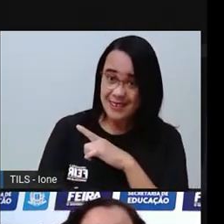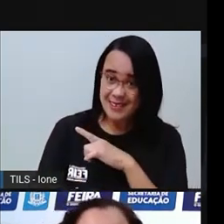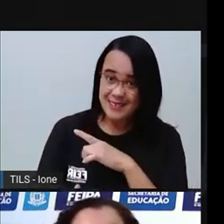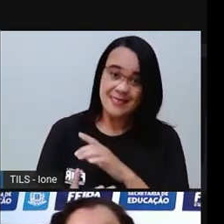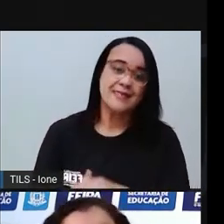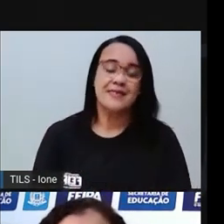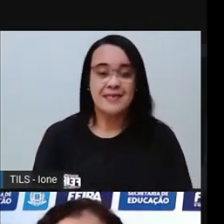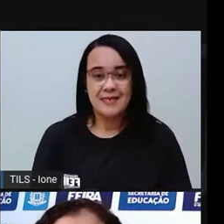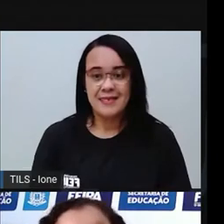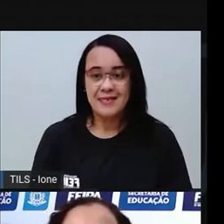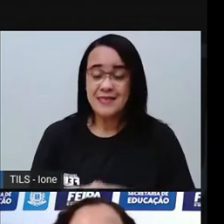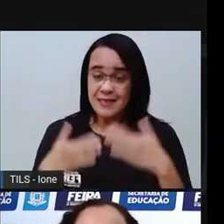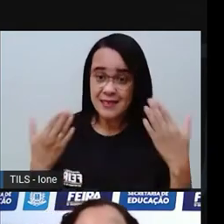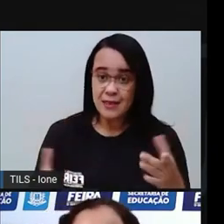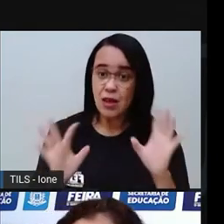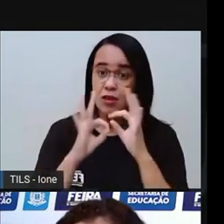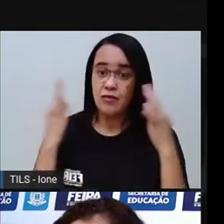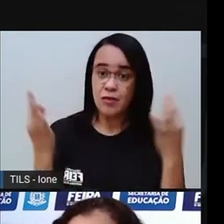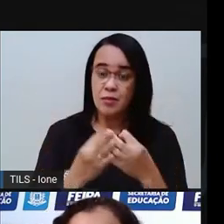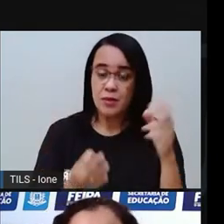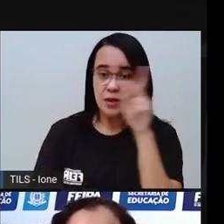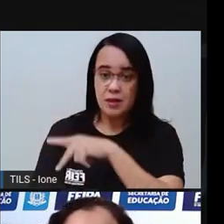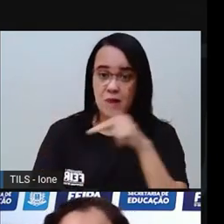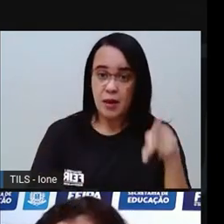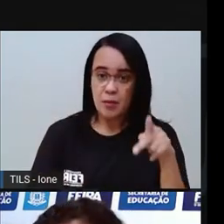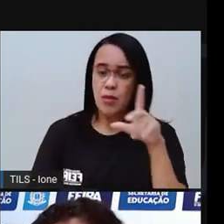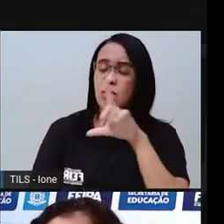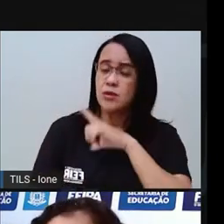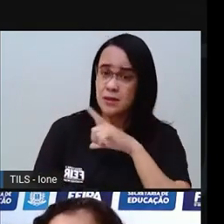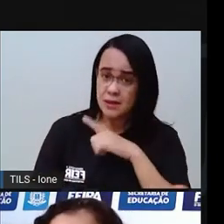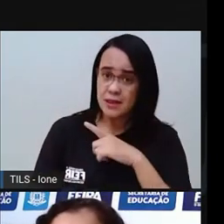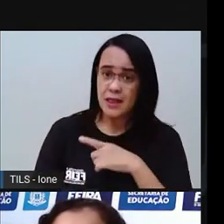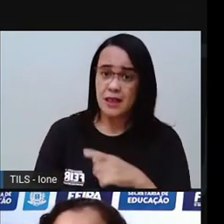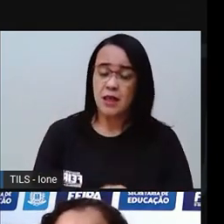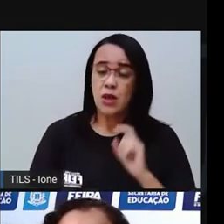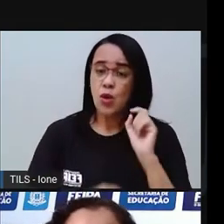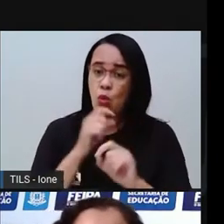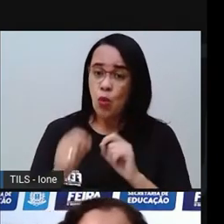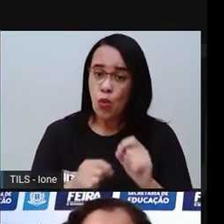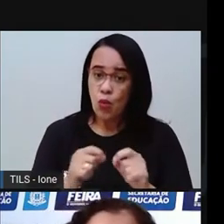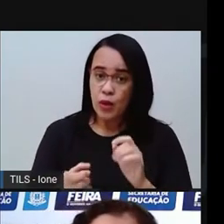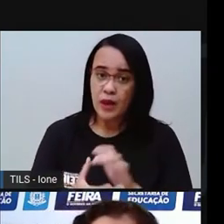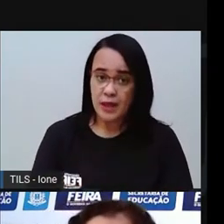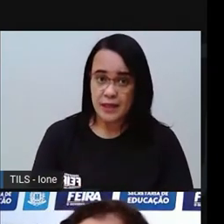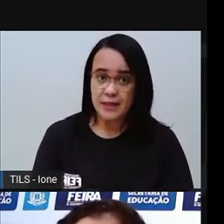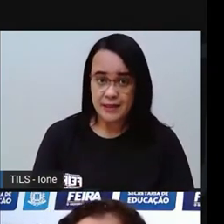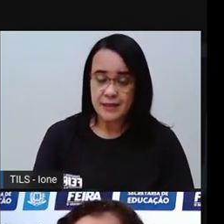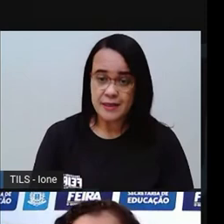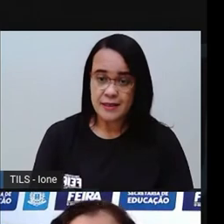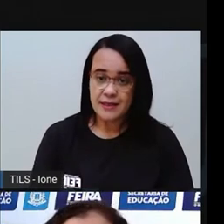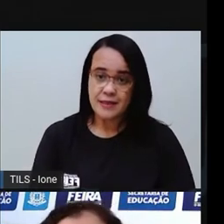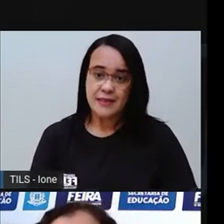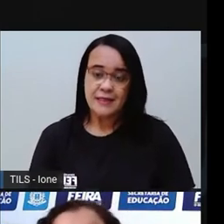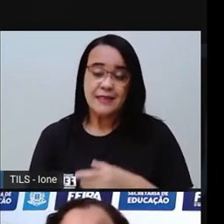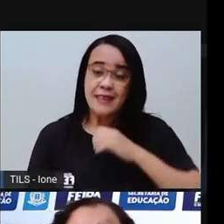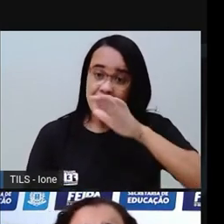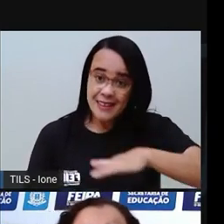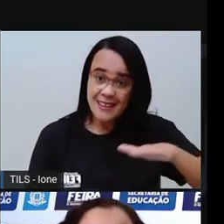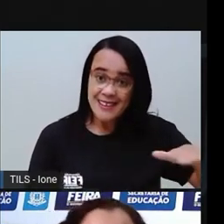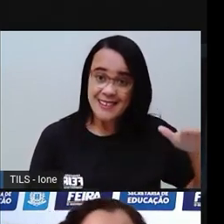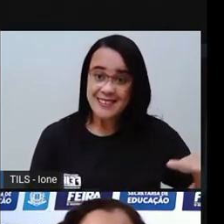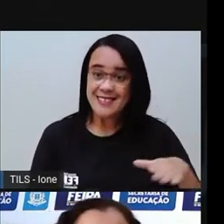que mora comigo, né? Tem uma criança, né? Mais ou menos dessa idade, mais ou menos dessa.